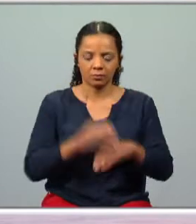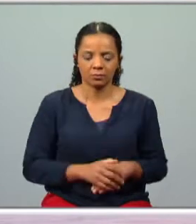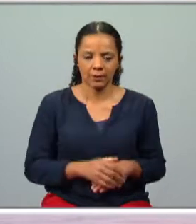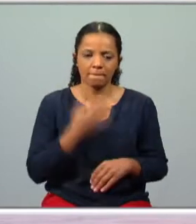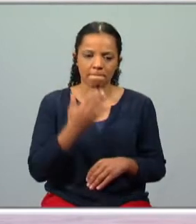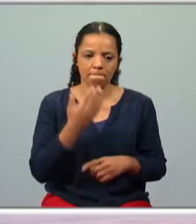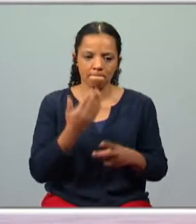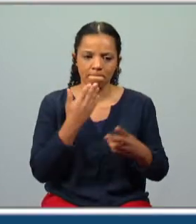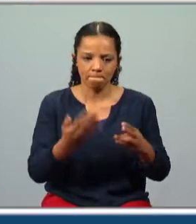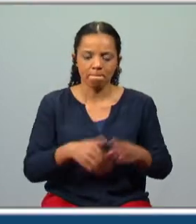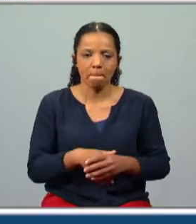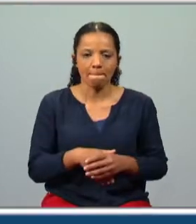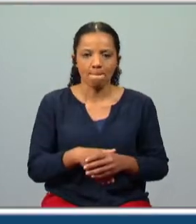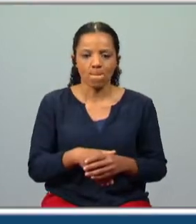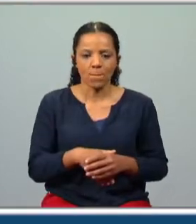te forem sendo solicitadas.